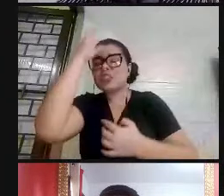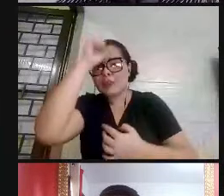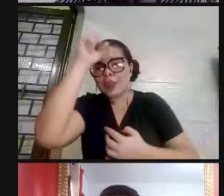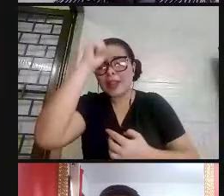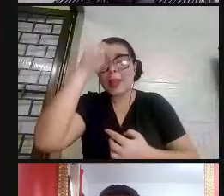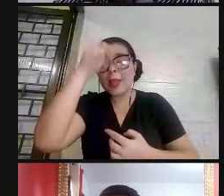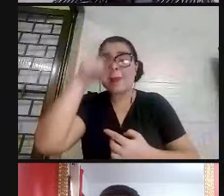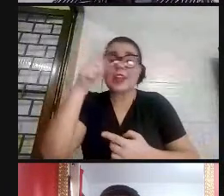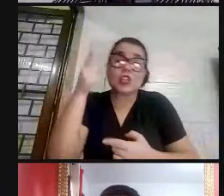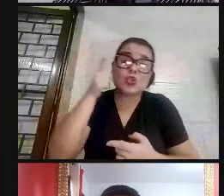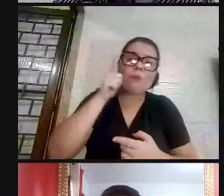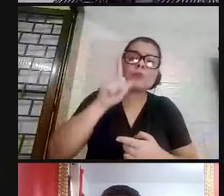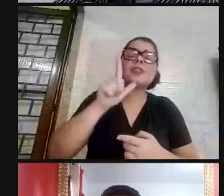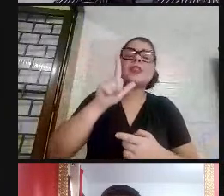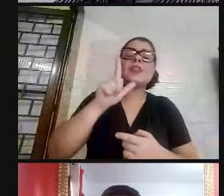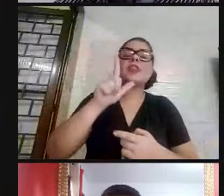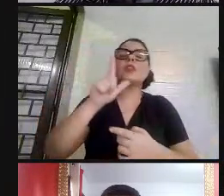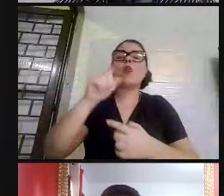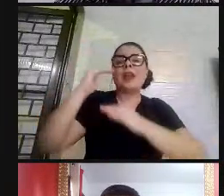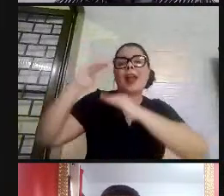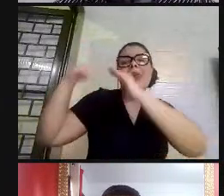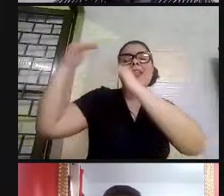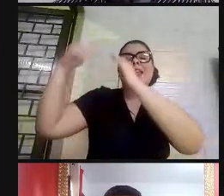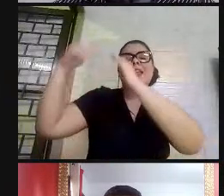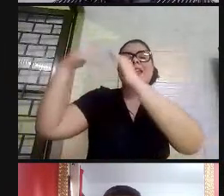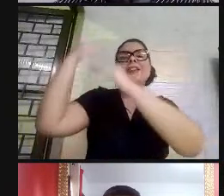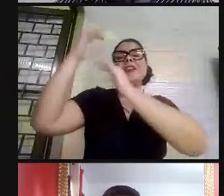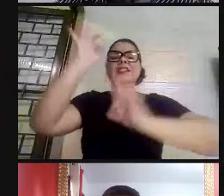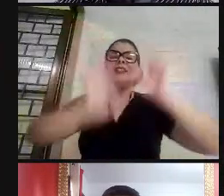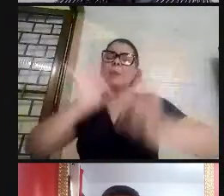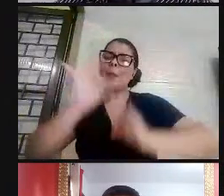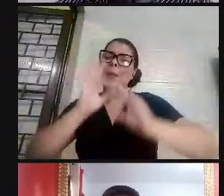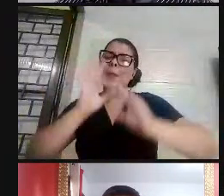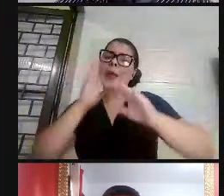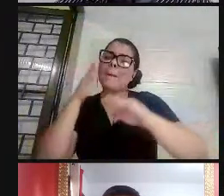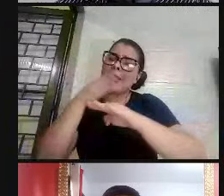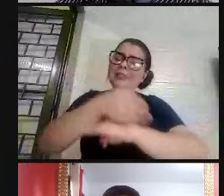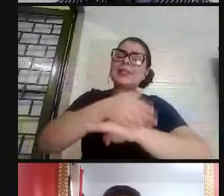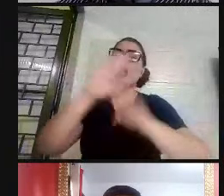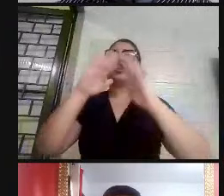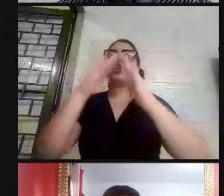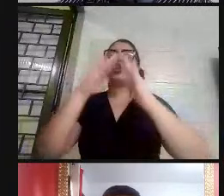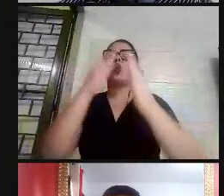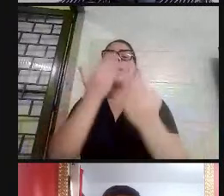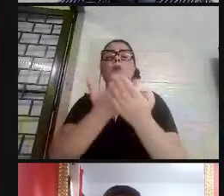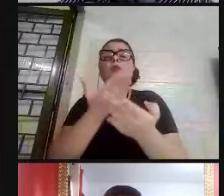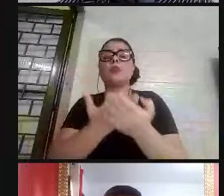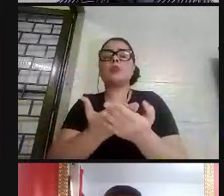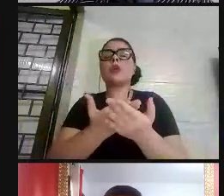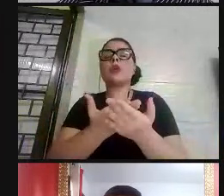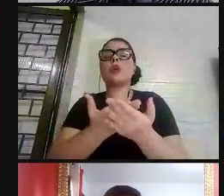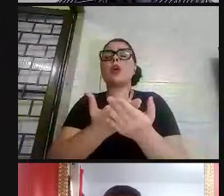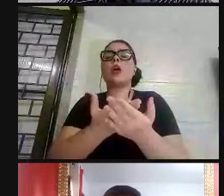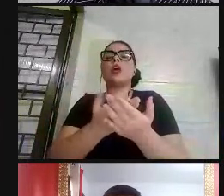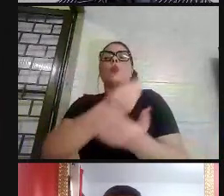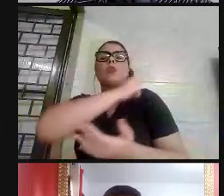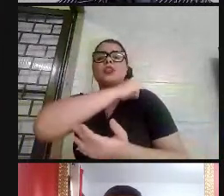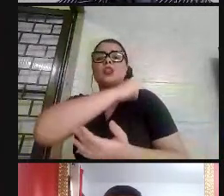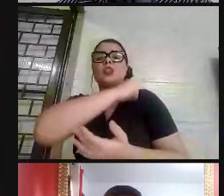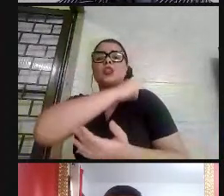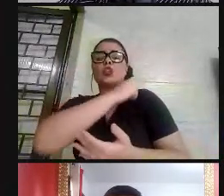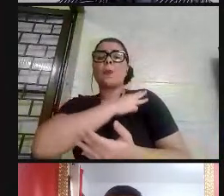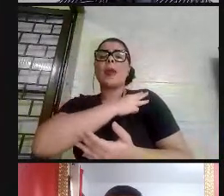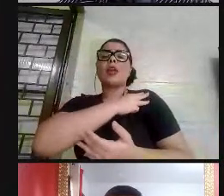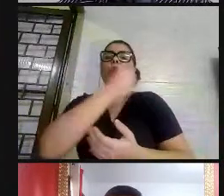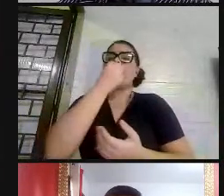de prepararem-se para ingressarem numa escola do ensino médio de qualidade, o